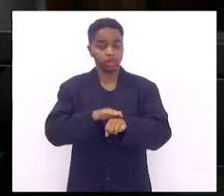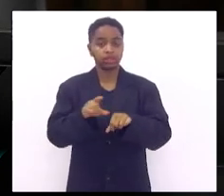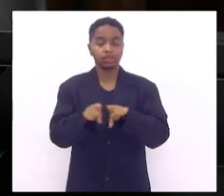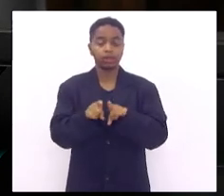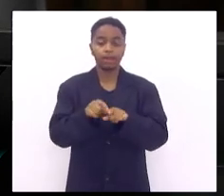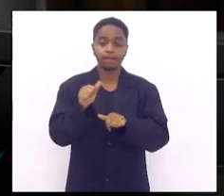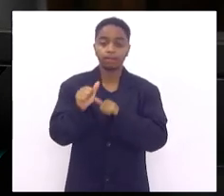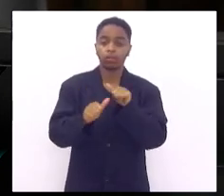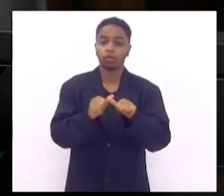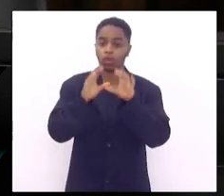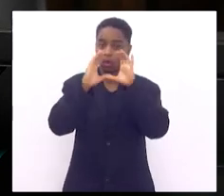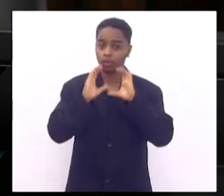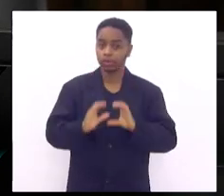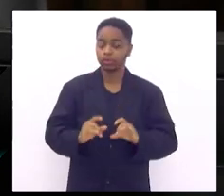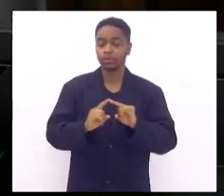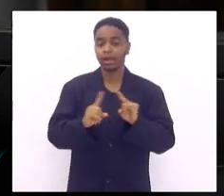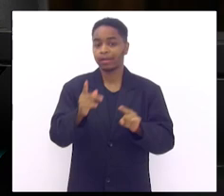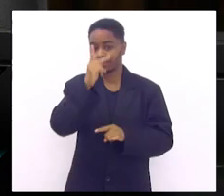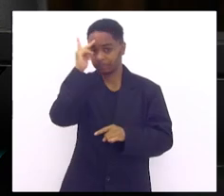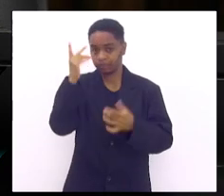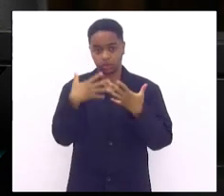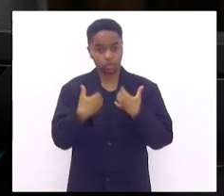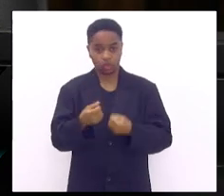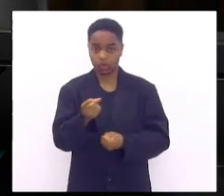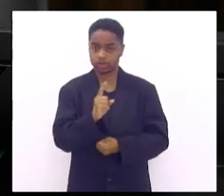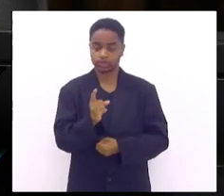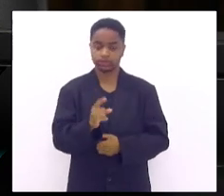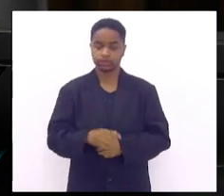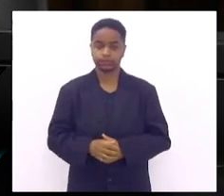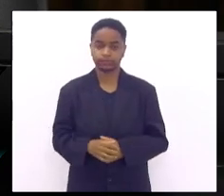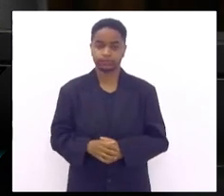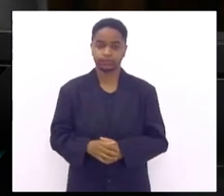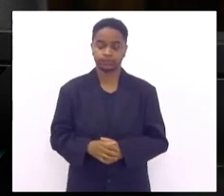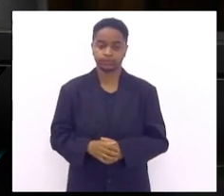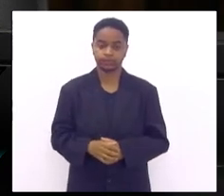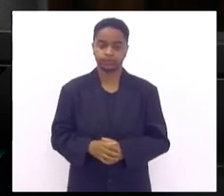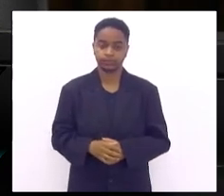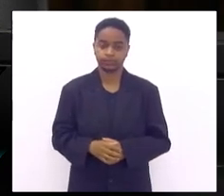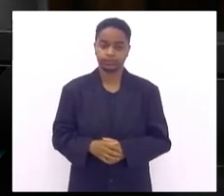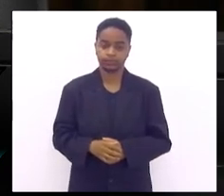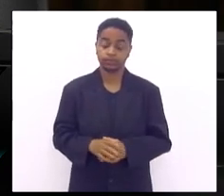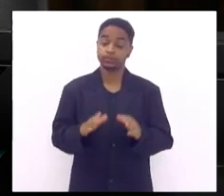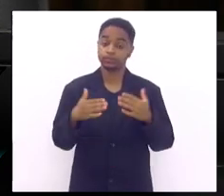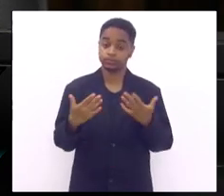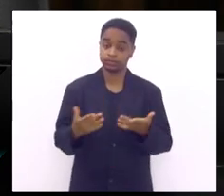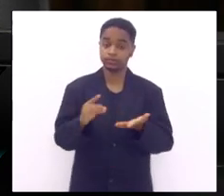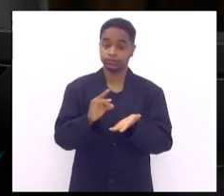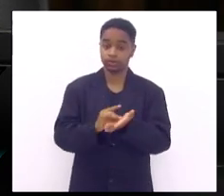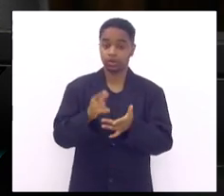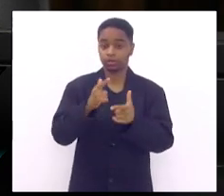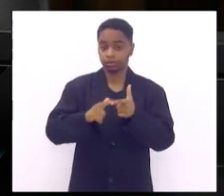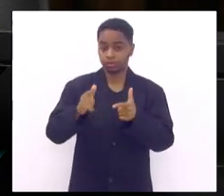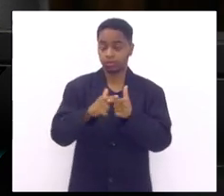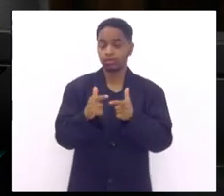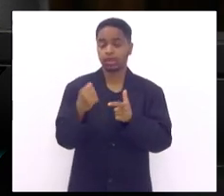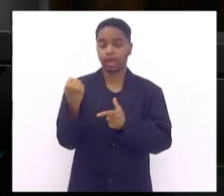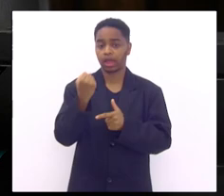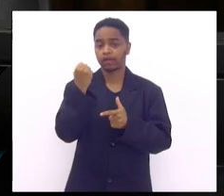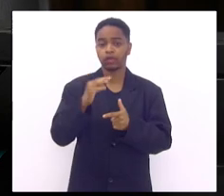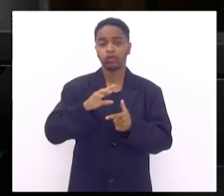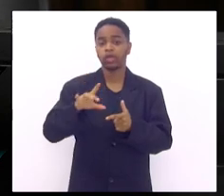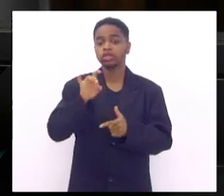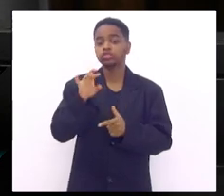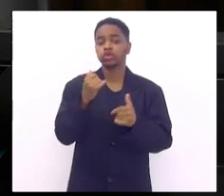a dia e as pessoas são restritivas a isso então isso é um dos grandes problemas que nós temos não é somente a